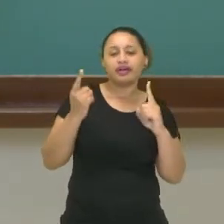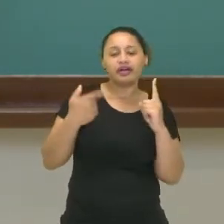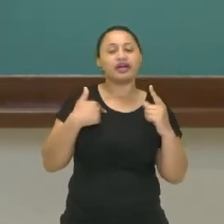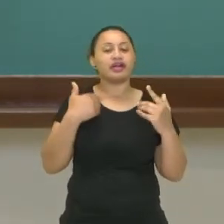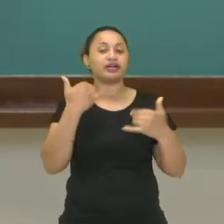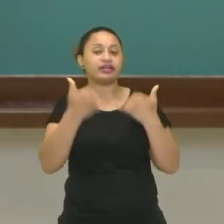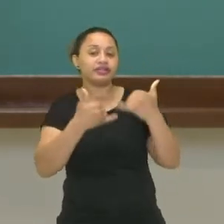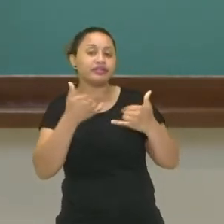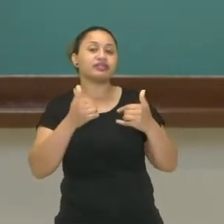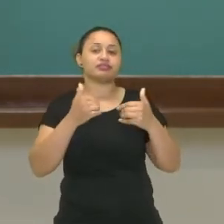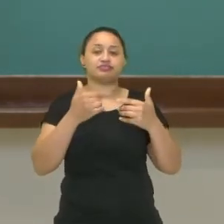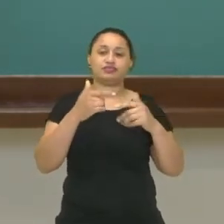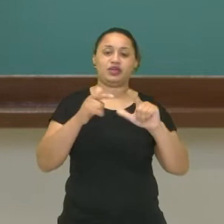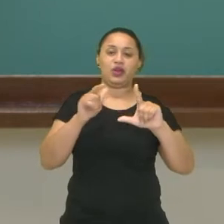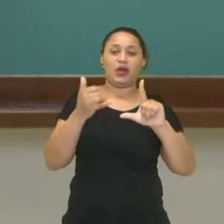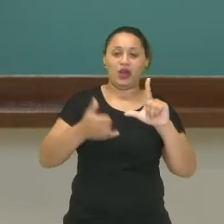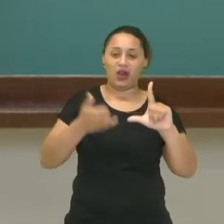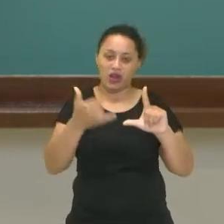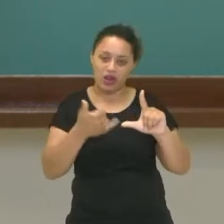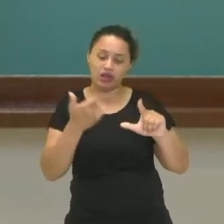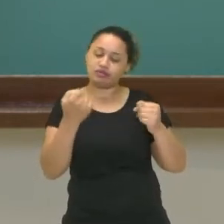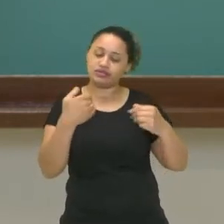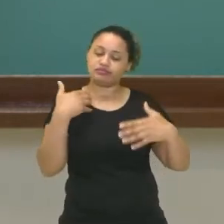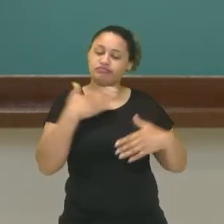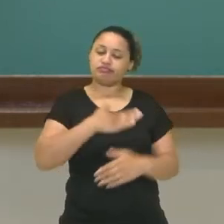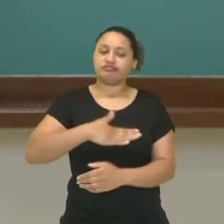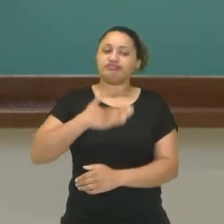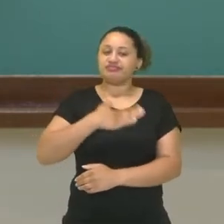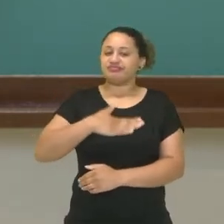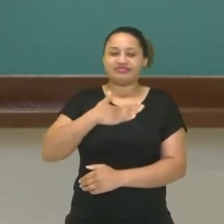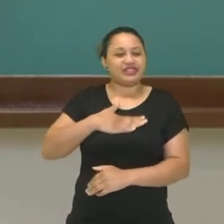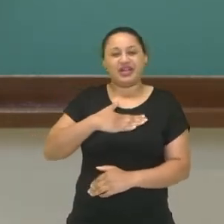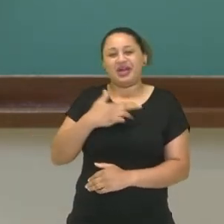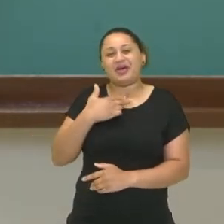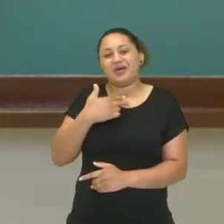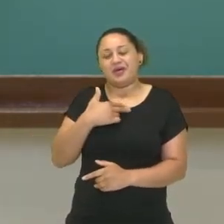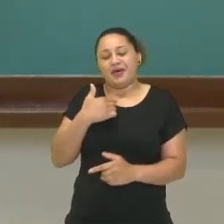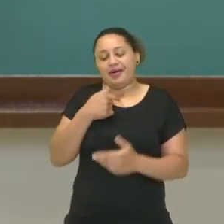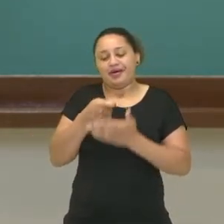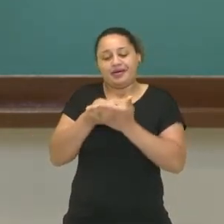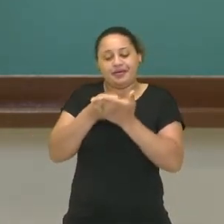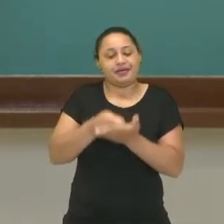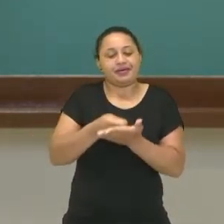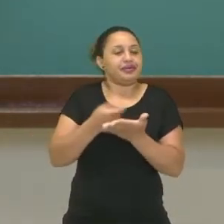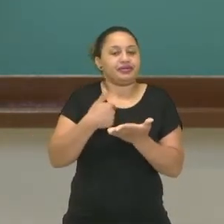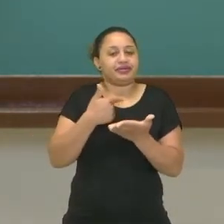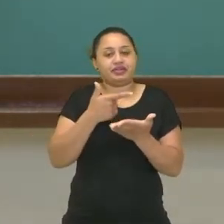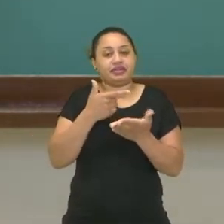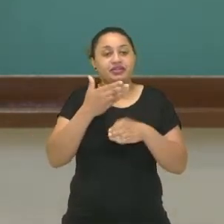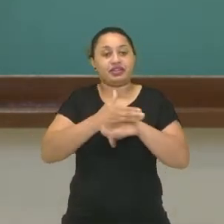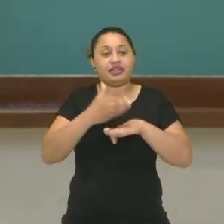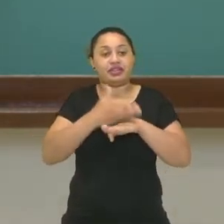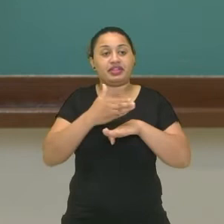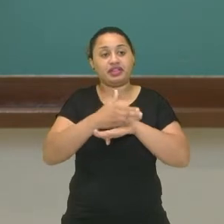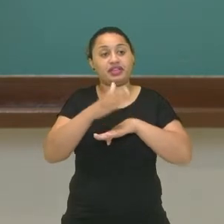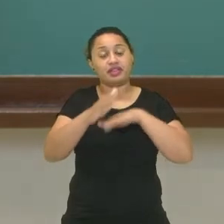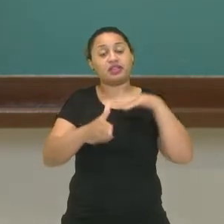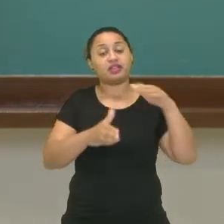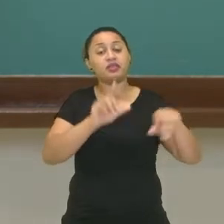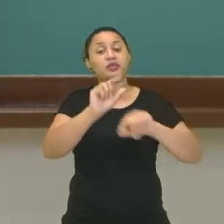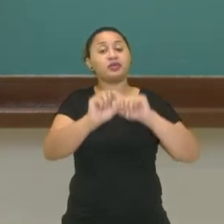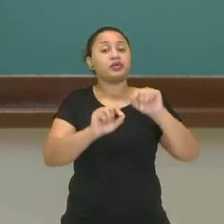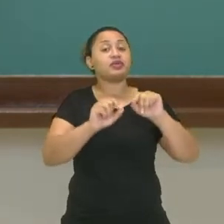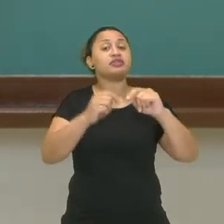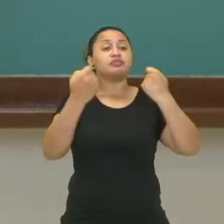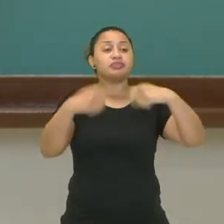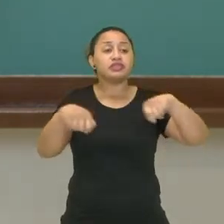lúdico, ela tem que ser prazerosa, ela não pode ser feita para cunhos de condicionamento físico, ela